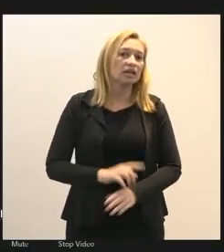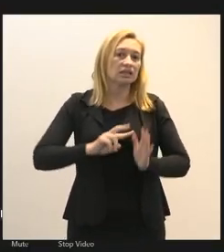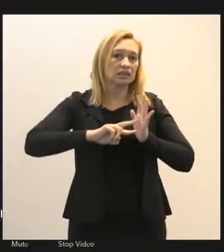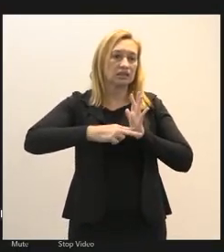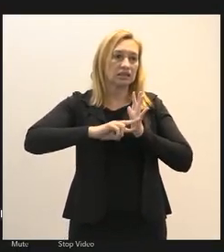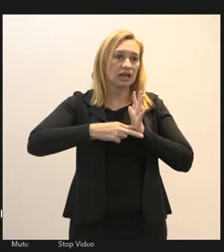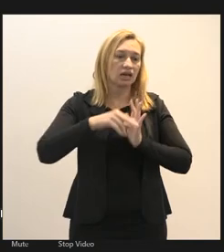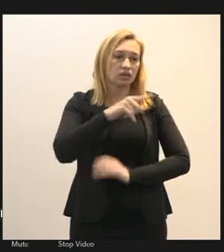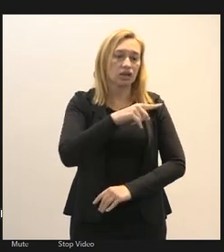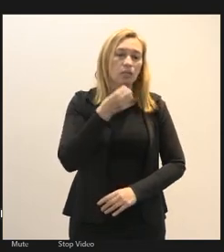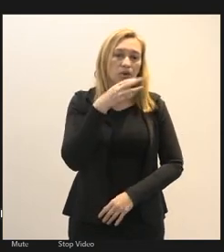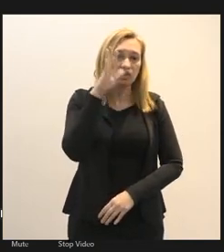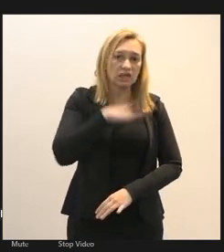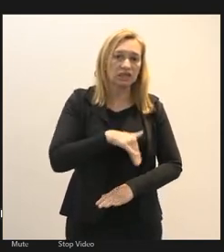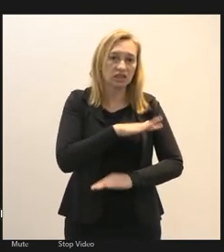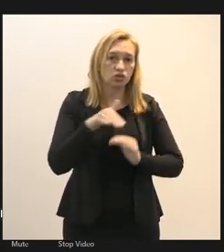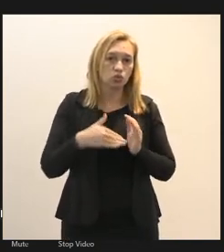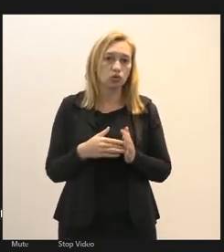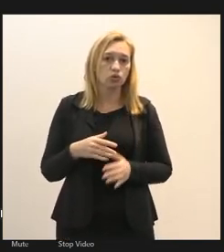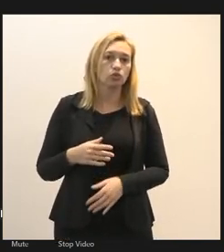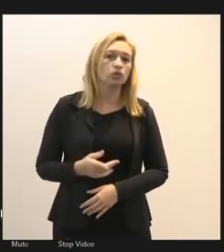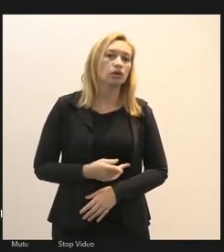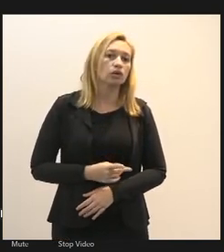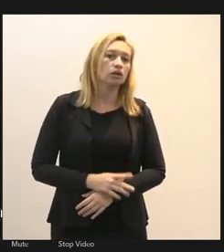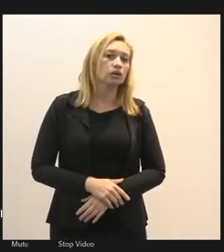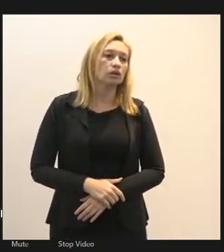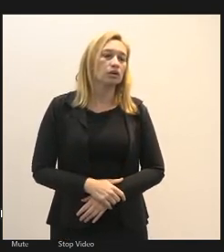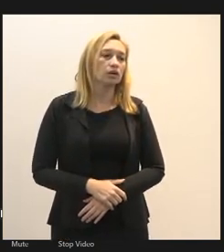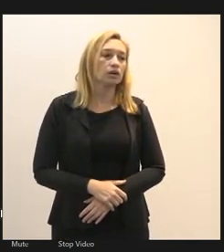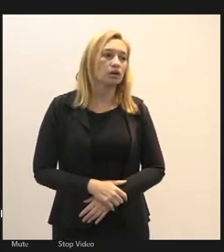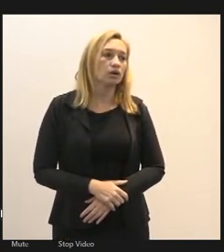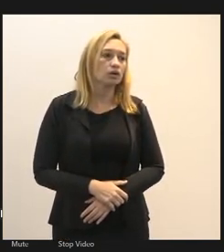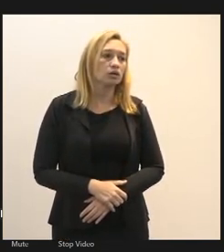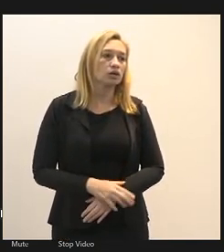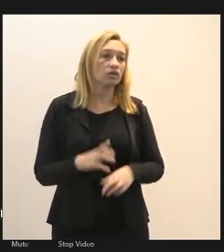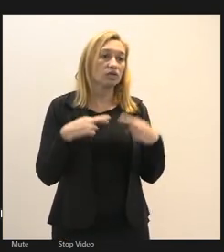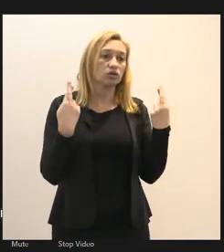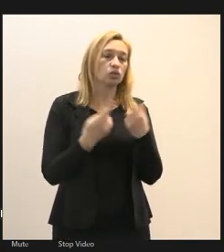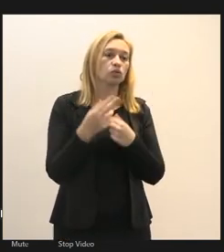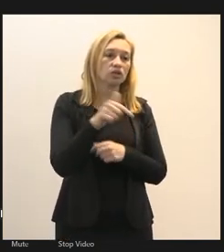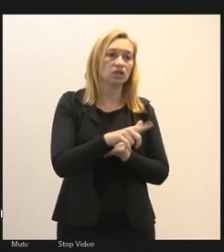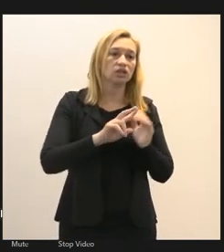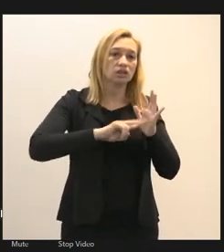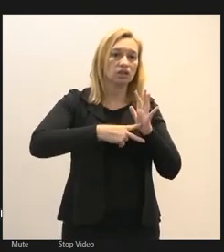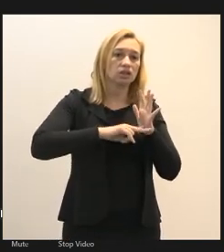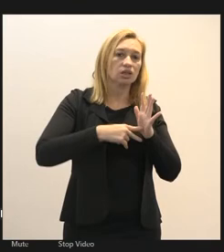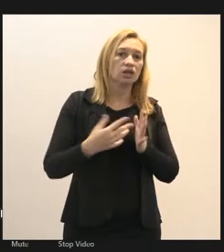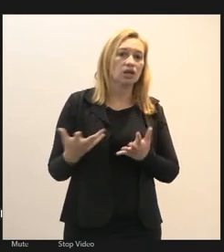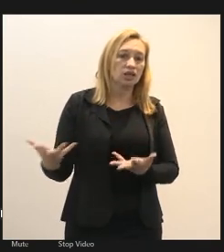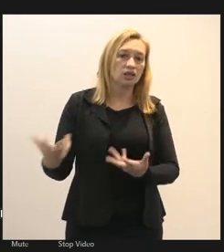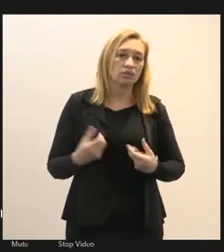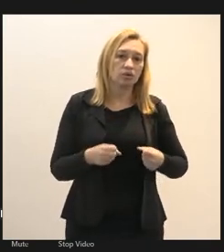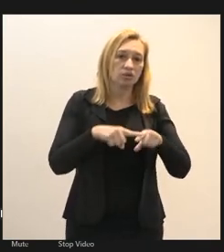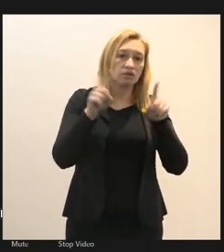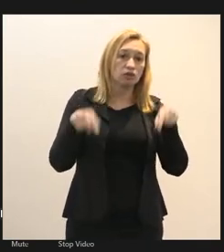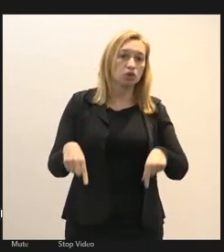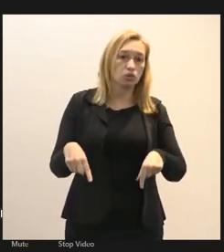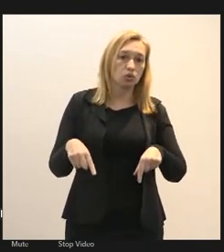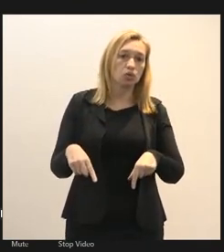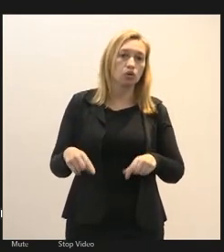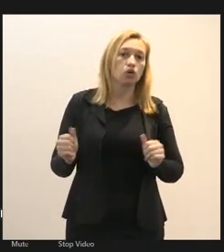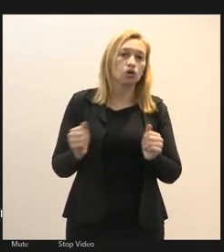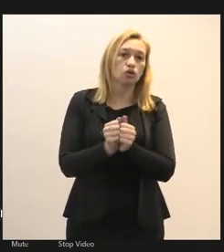boa tarde a todos cumprimentando a toda mesa a gente estava em reunião com o sindicato recebendo servidores da ESS junto com o nosso